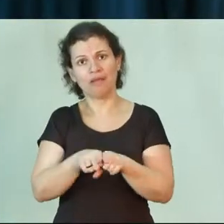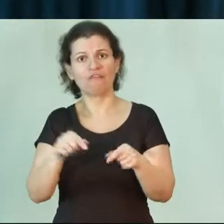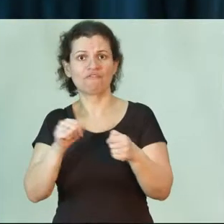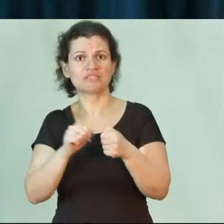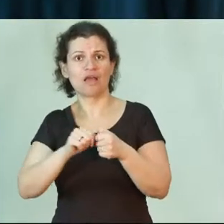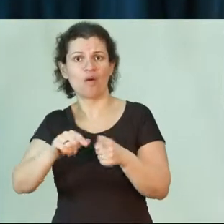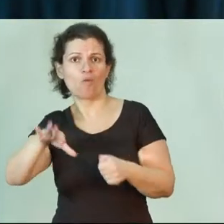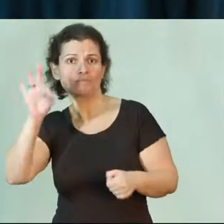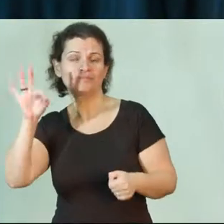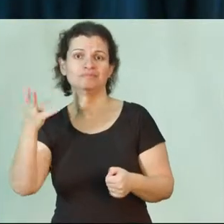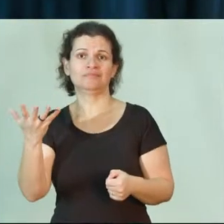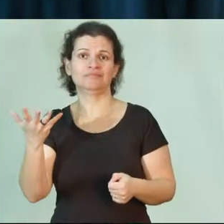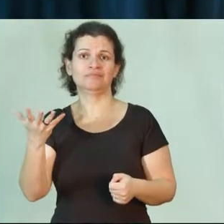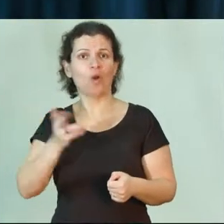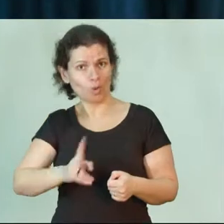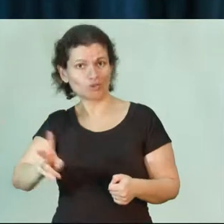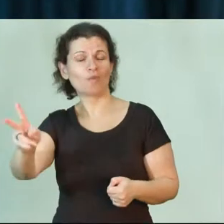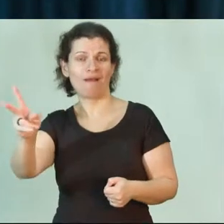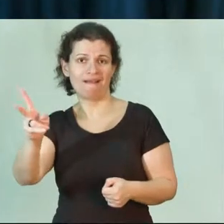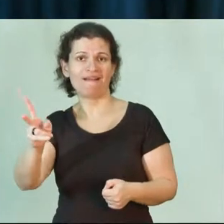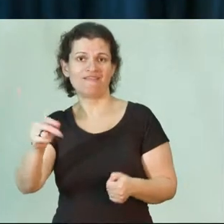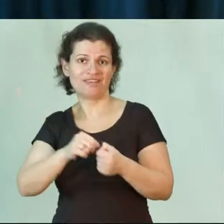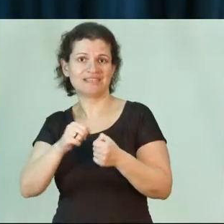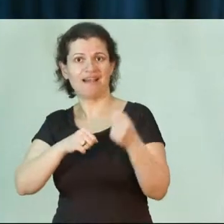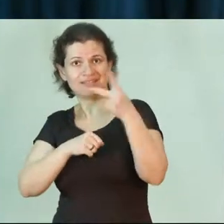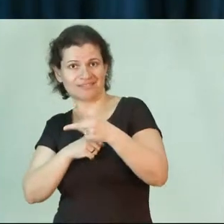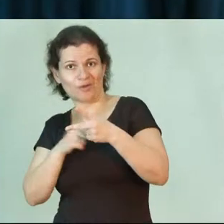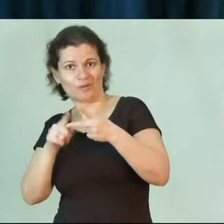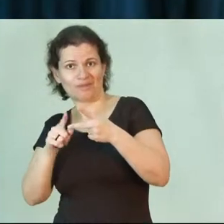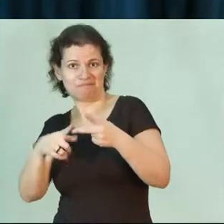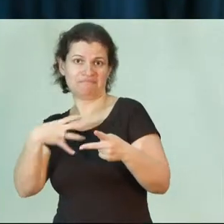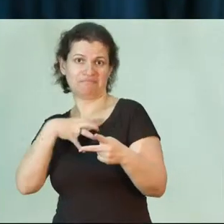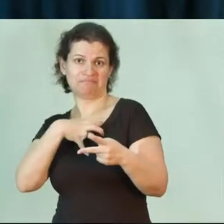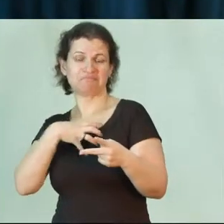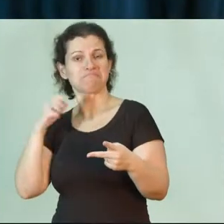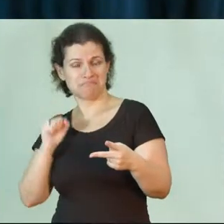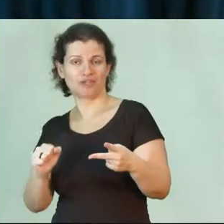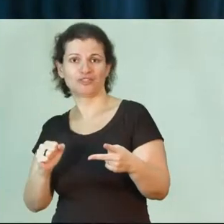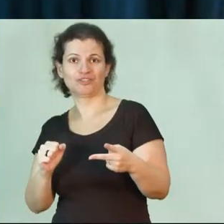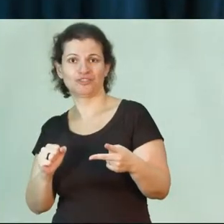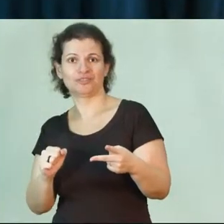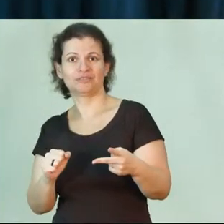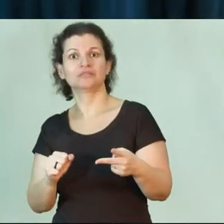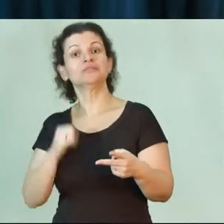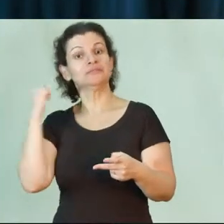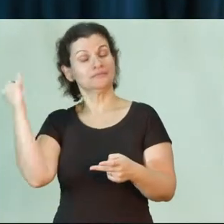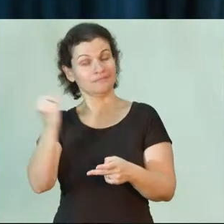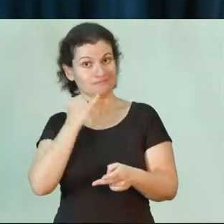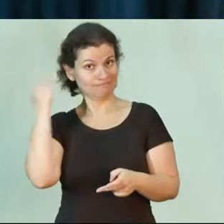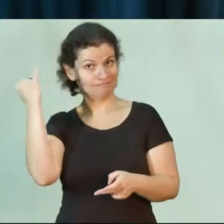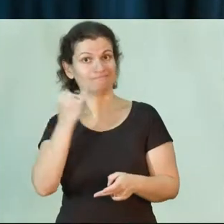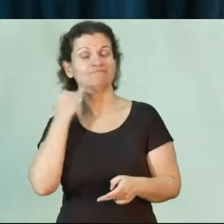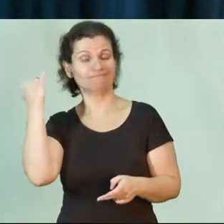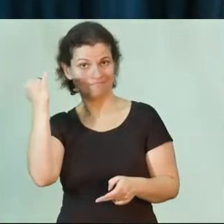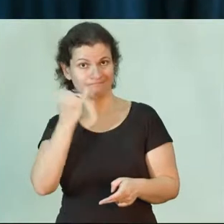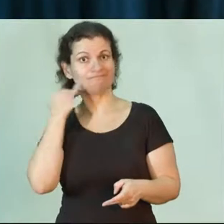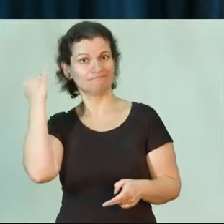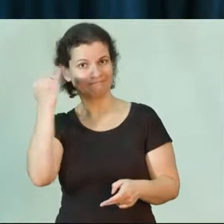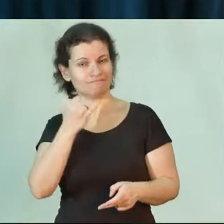de fazer opção e continuar e fazer a segunda modalidade. É importante